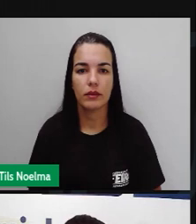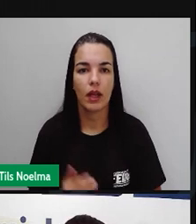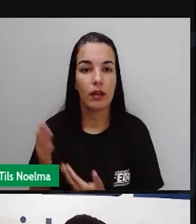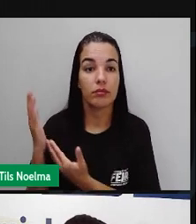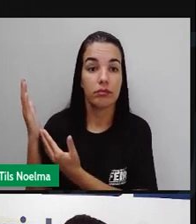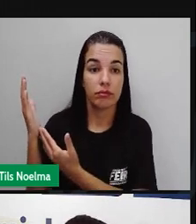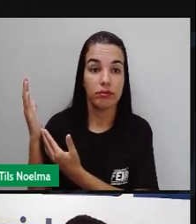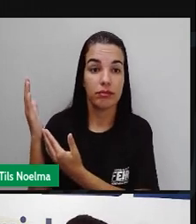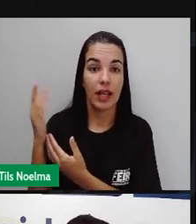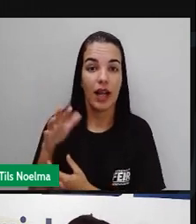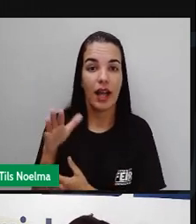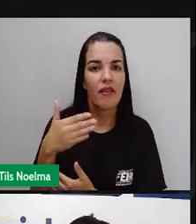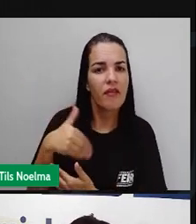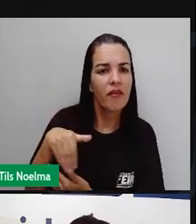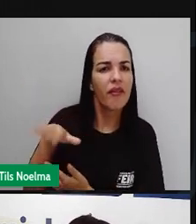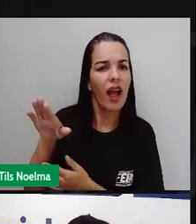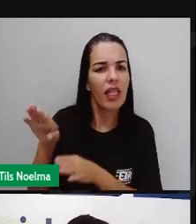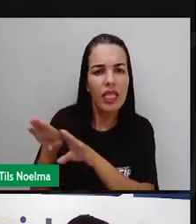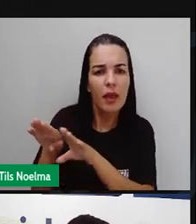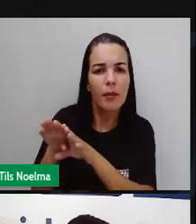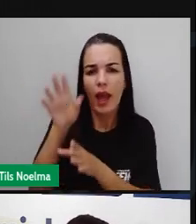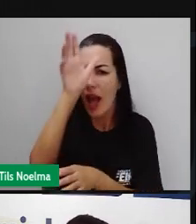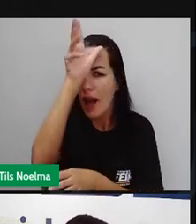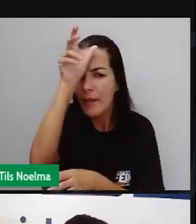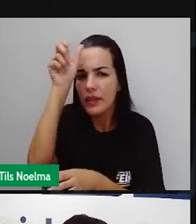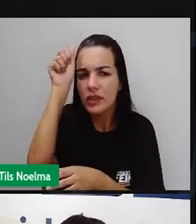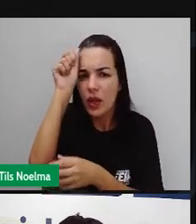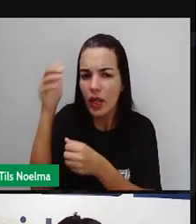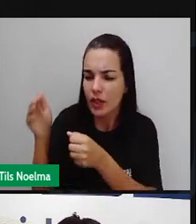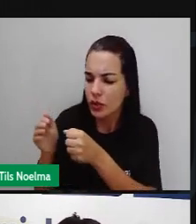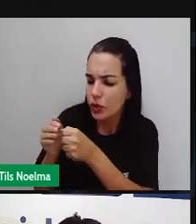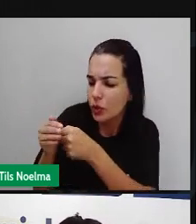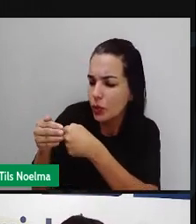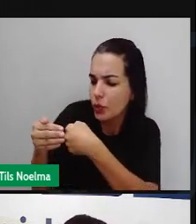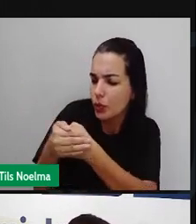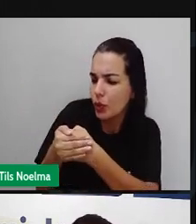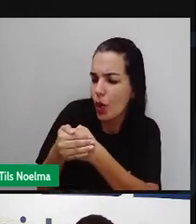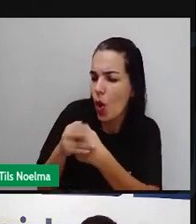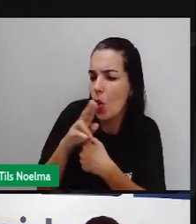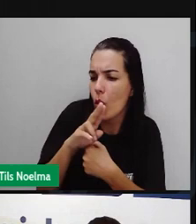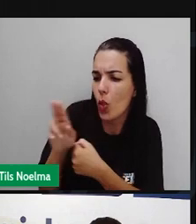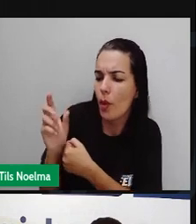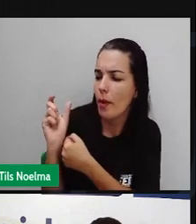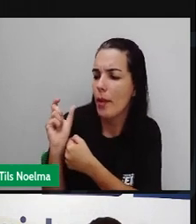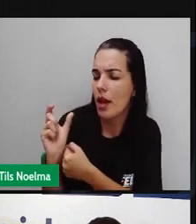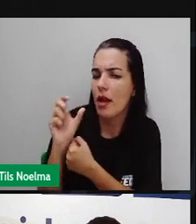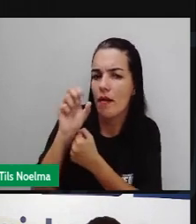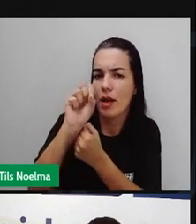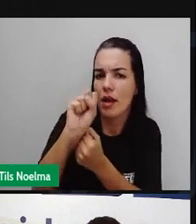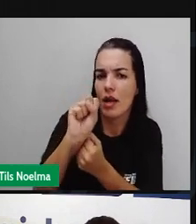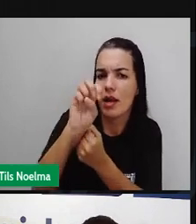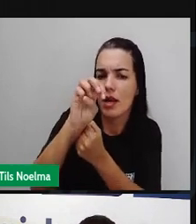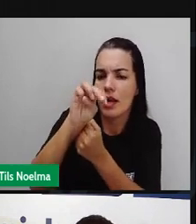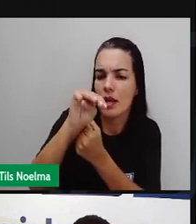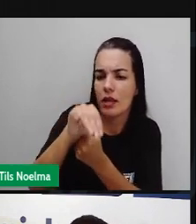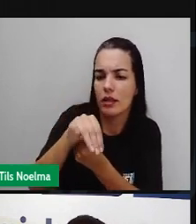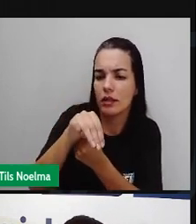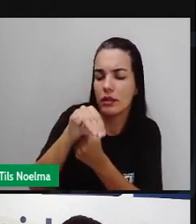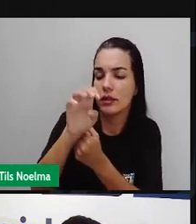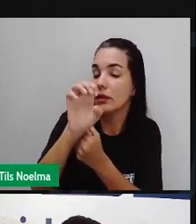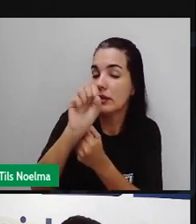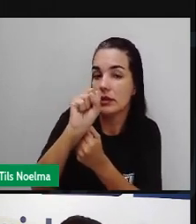vai também para a Amazônia protegido pelo CENTA olha só que no caso iria